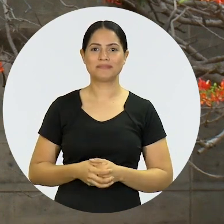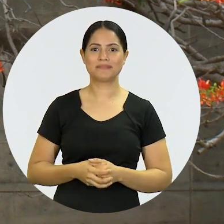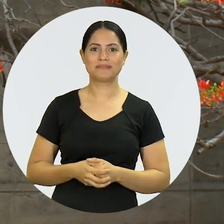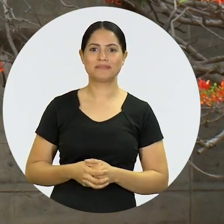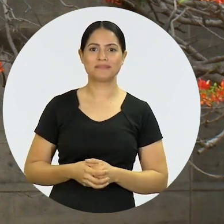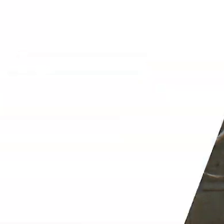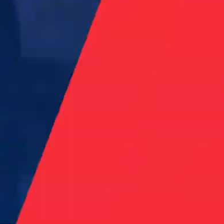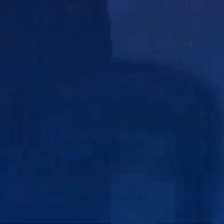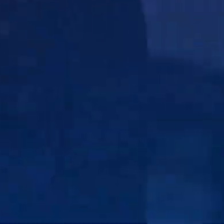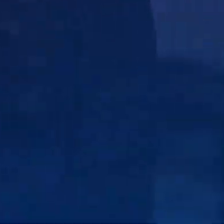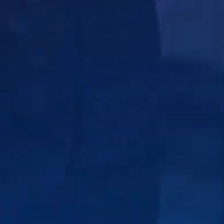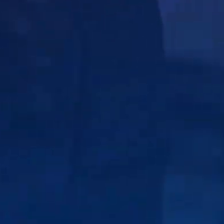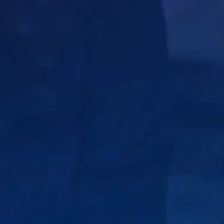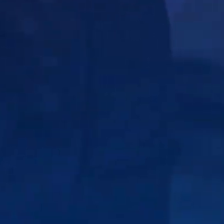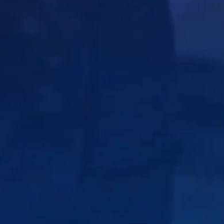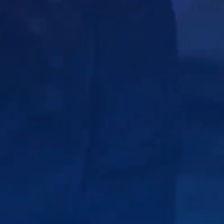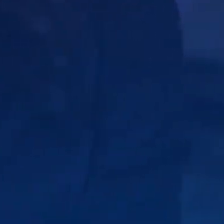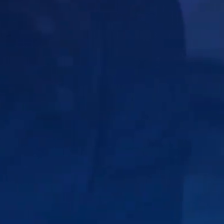advogada.